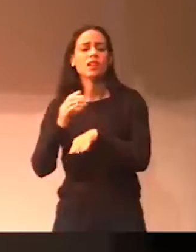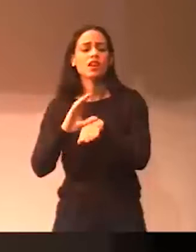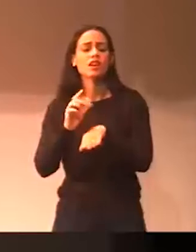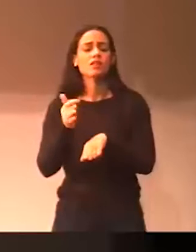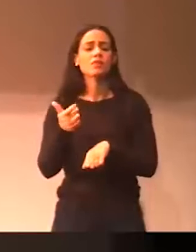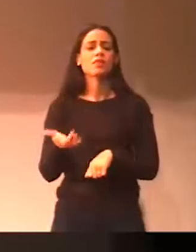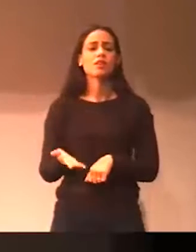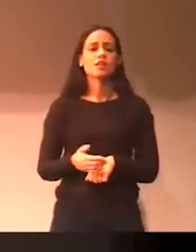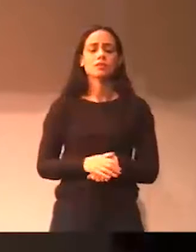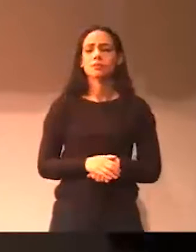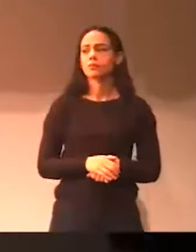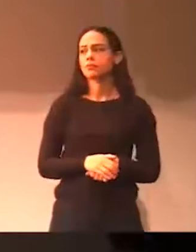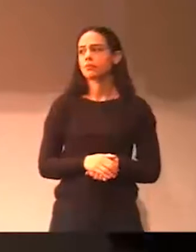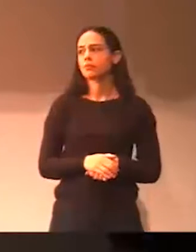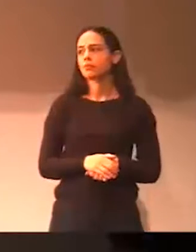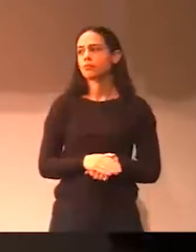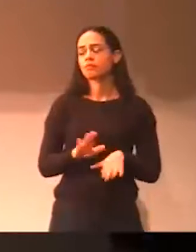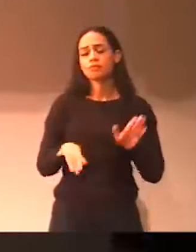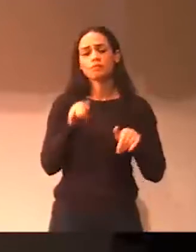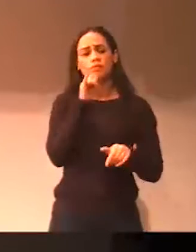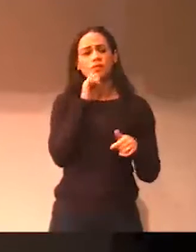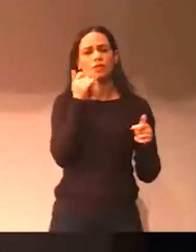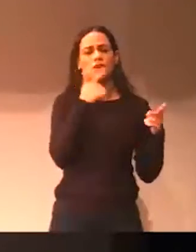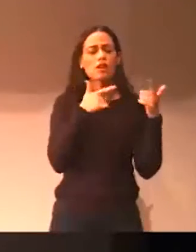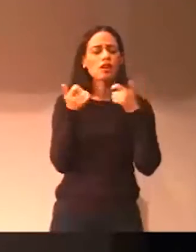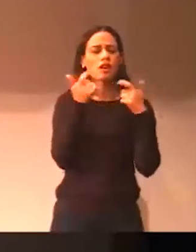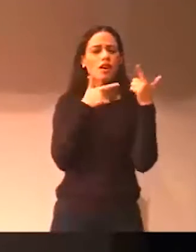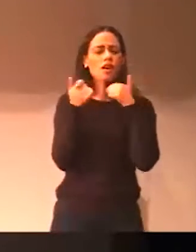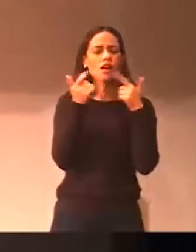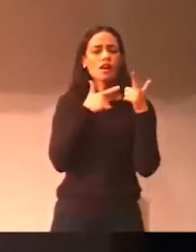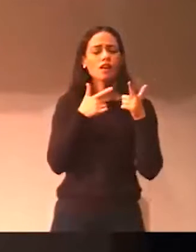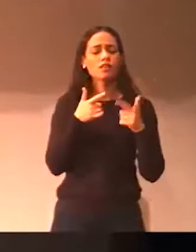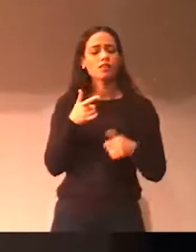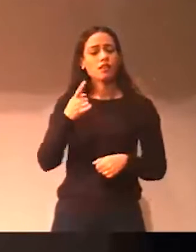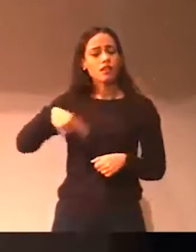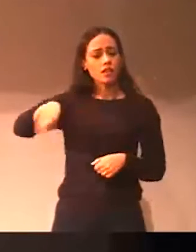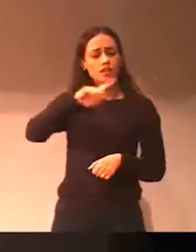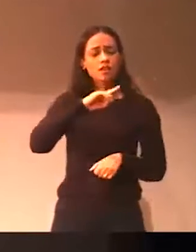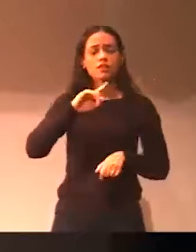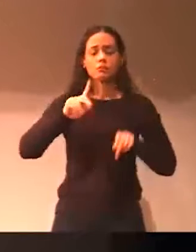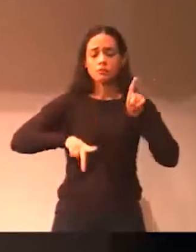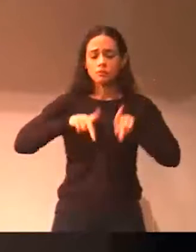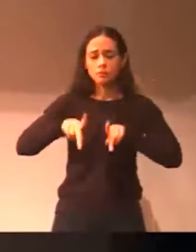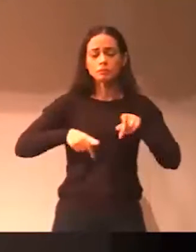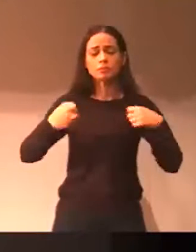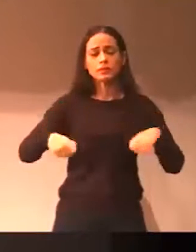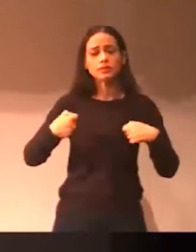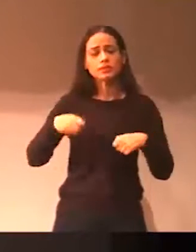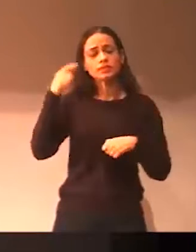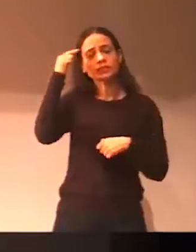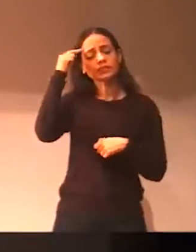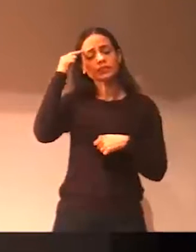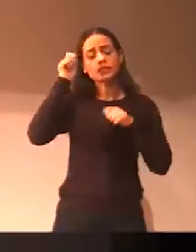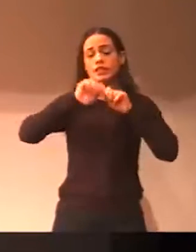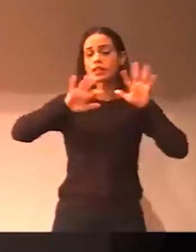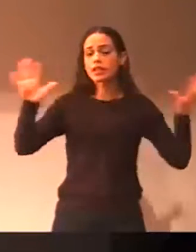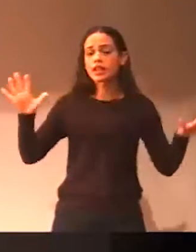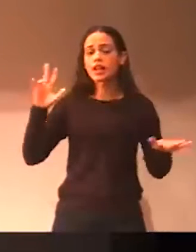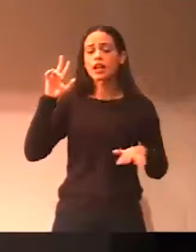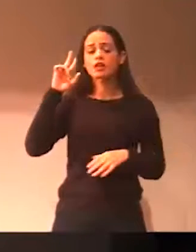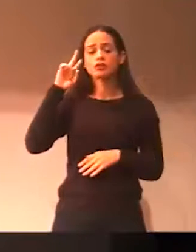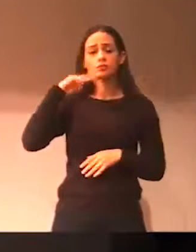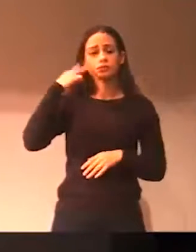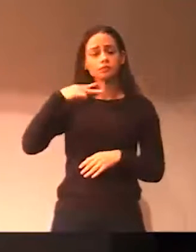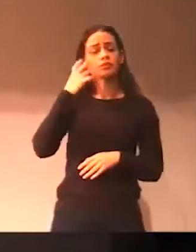piadinha também aqui, a seriedade dessa casa, as pessoas não estão entendendo, tem que nos tratar com seriedade, porque as